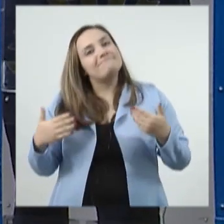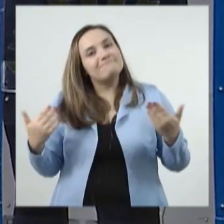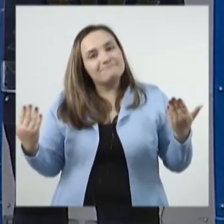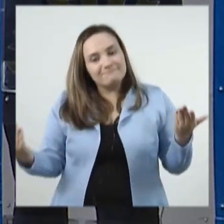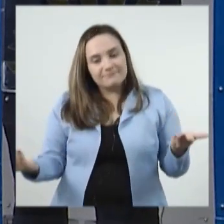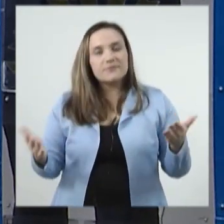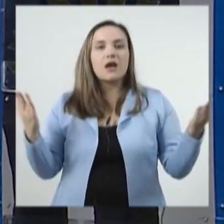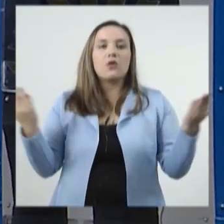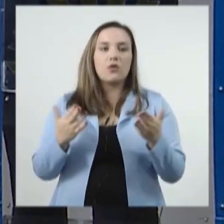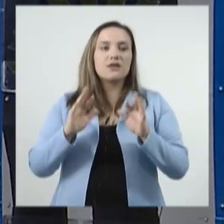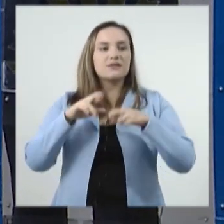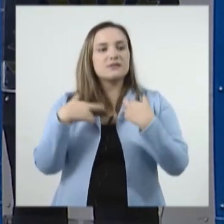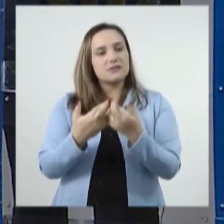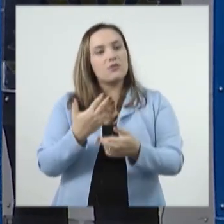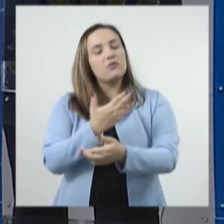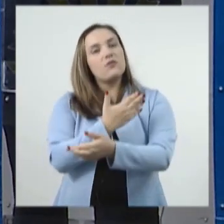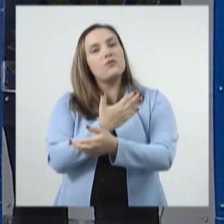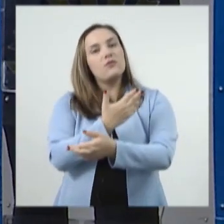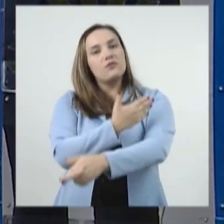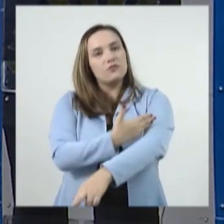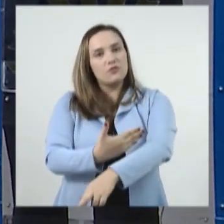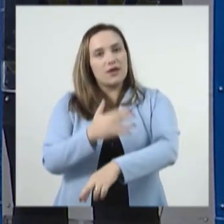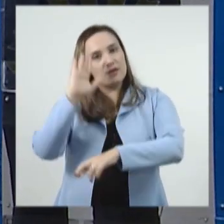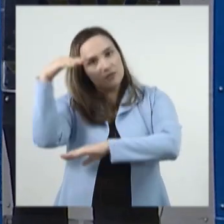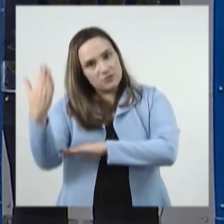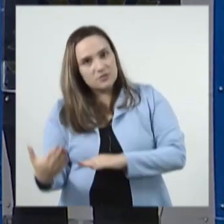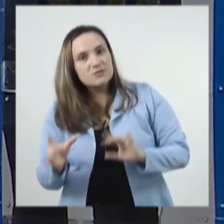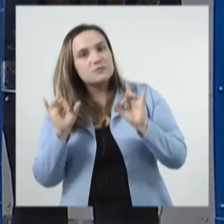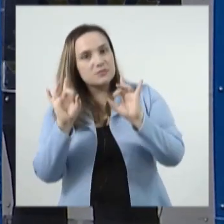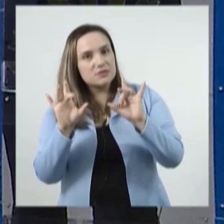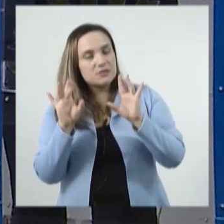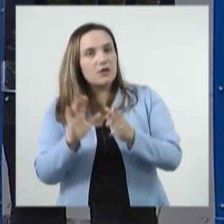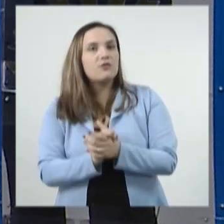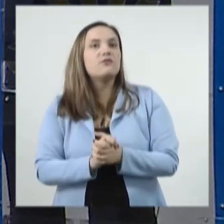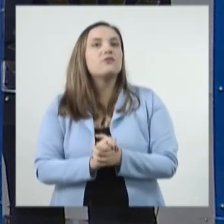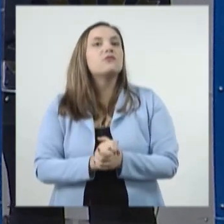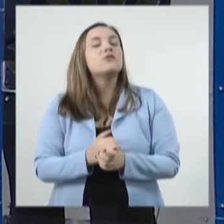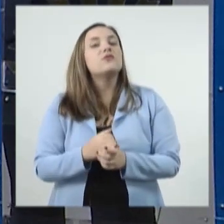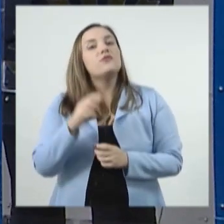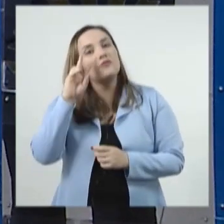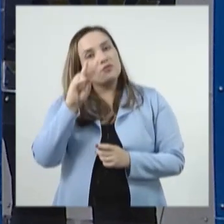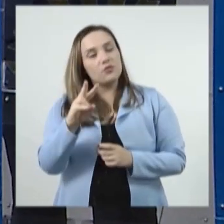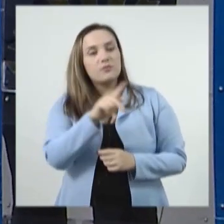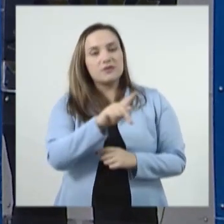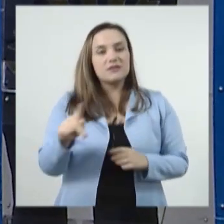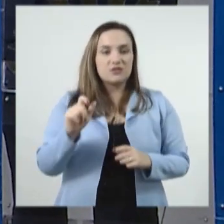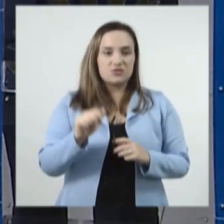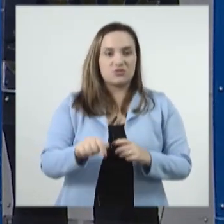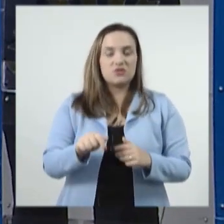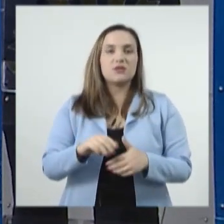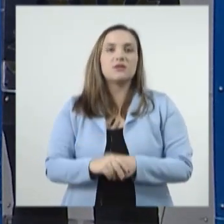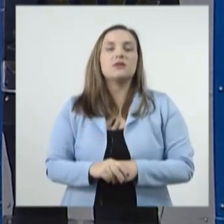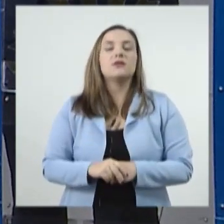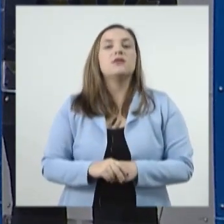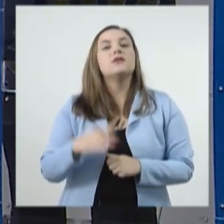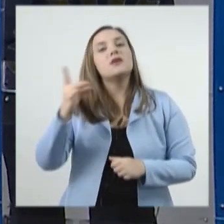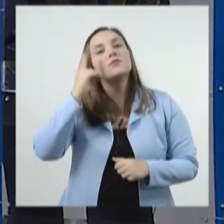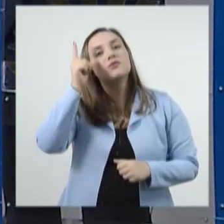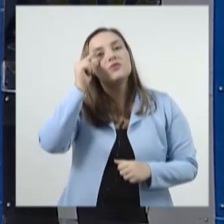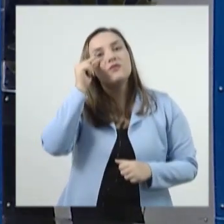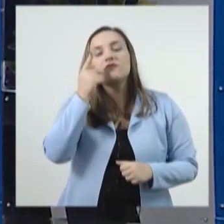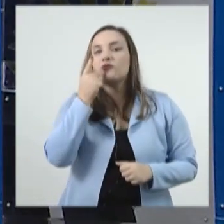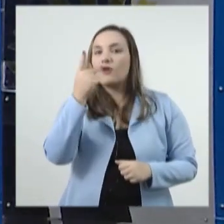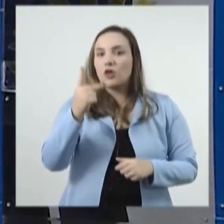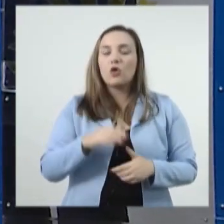no final da sessão de instalação, a gente acompanhou também que o presidente da Casa, deputado Gerson Claro,